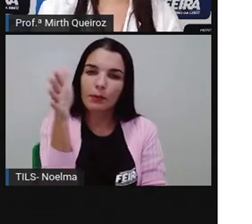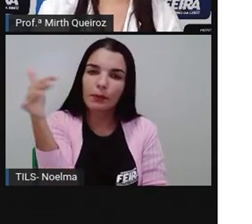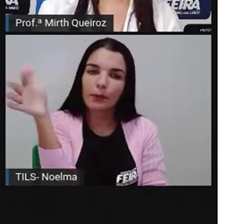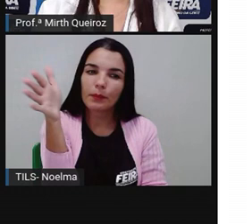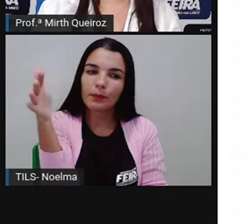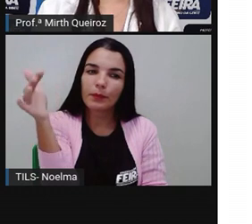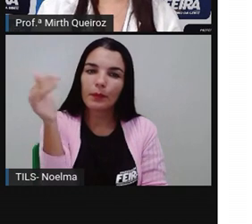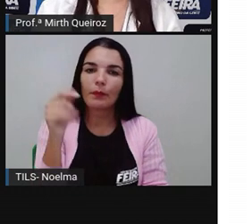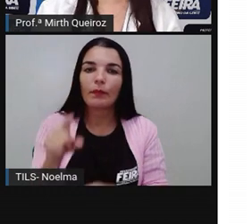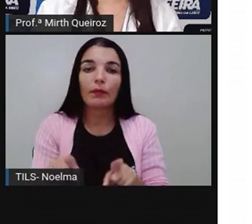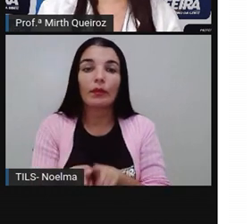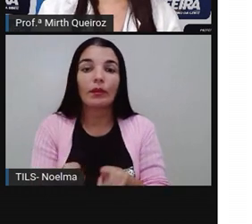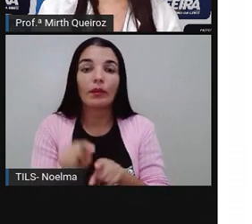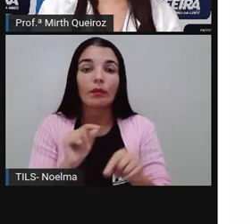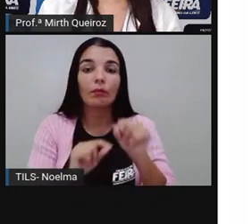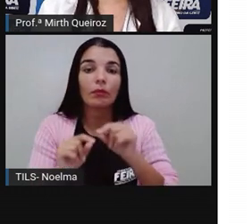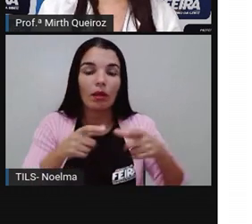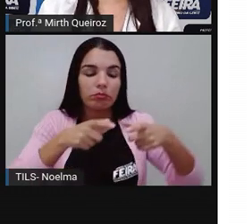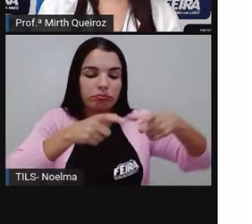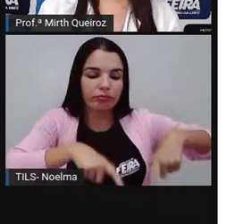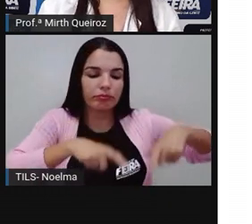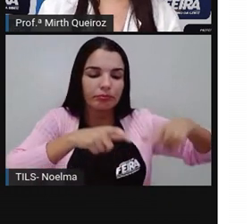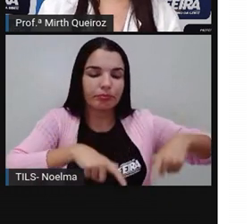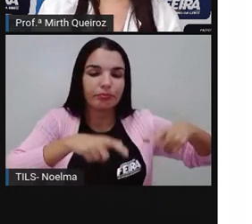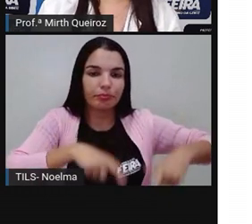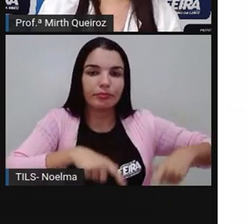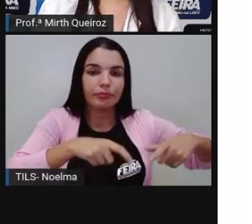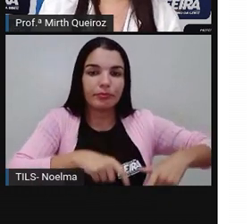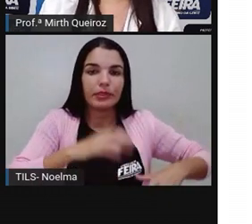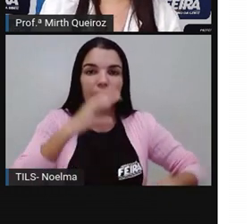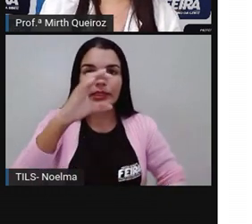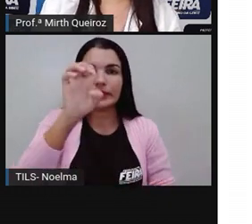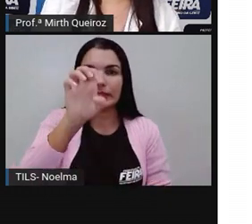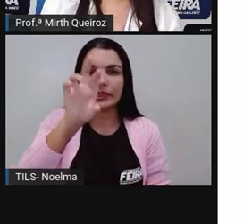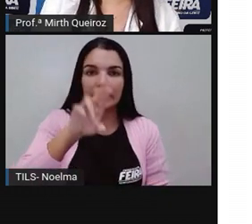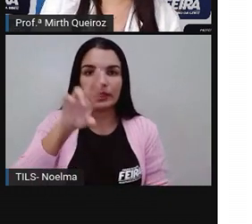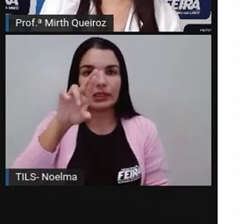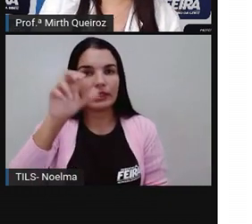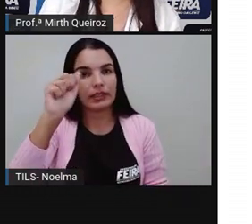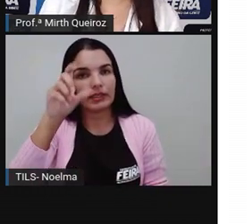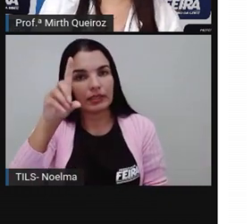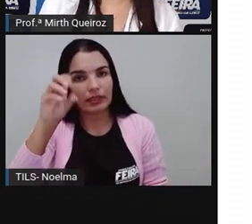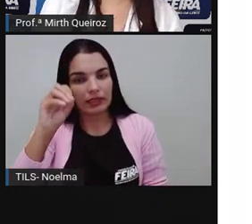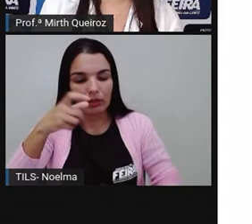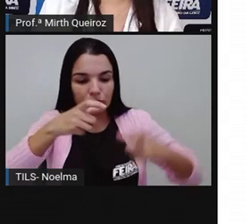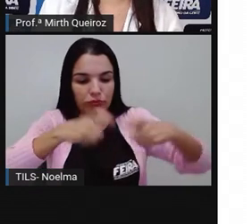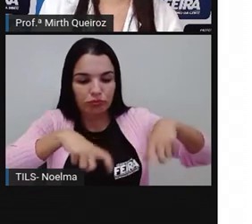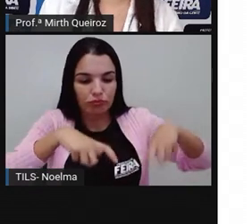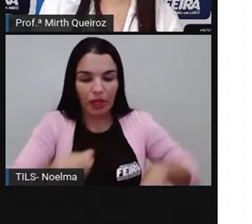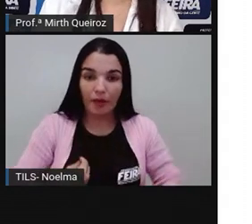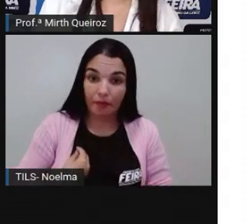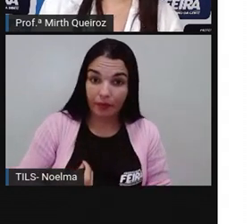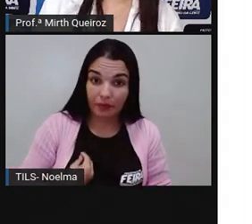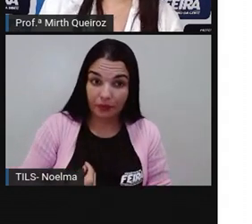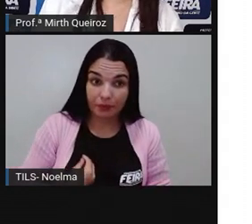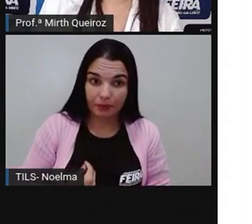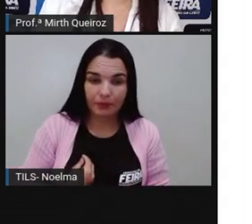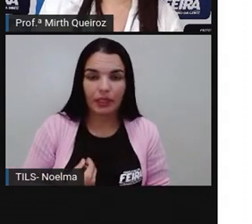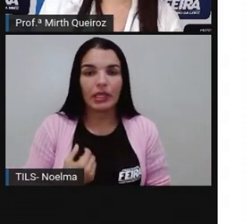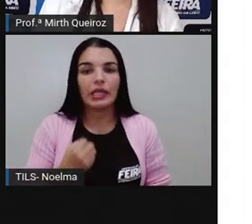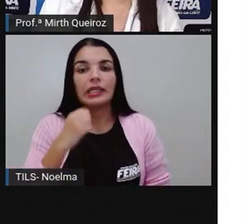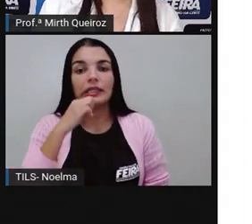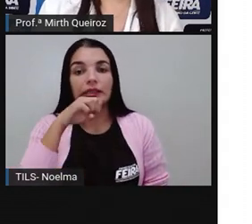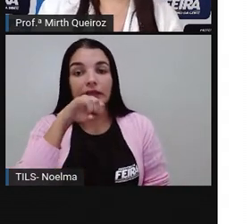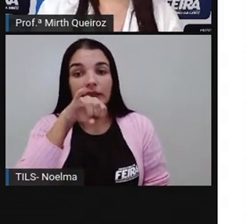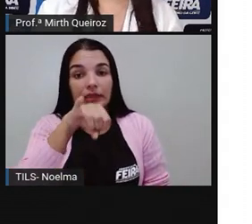cerrado é o local onde ele vive. Então, se é o local onde ele vive, nós estamos falando de habitat.